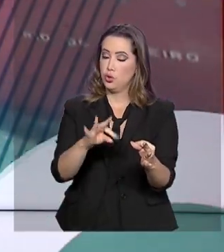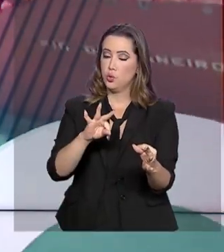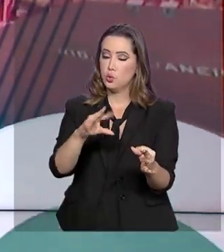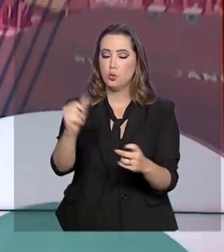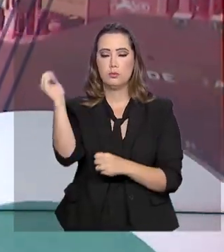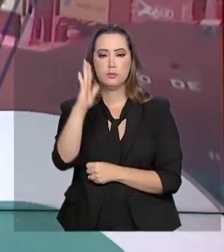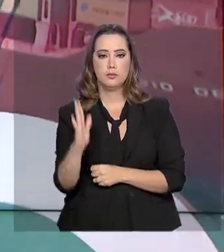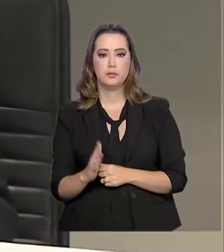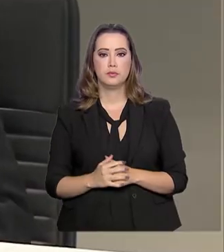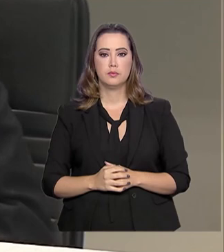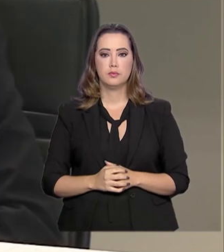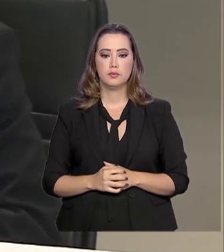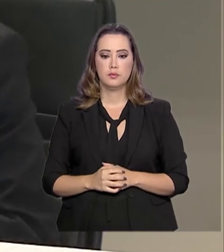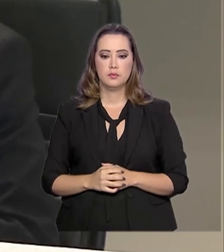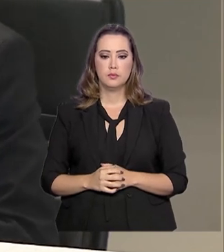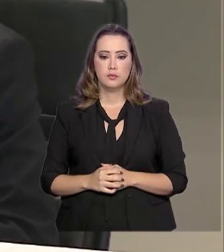país.